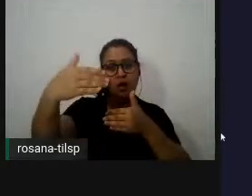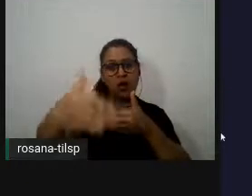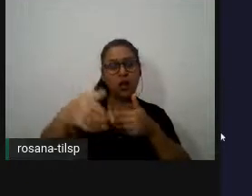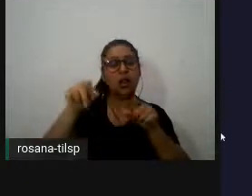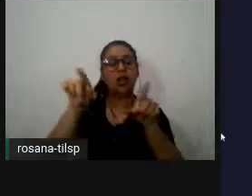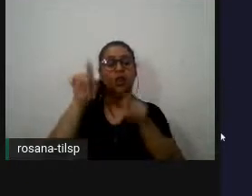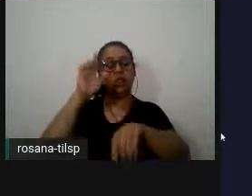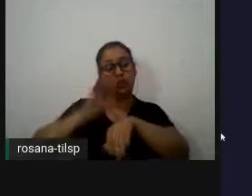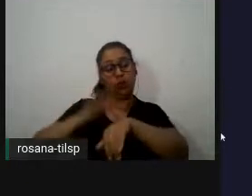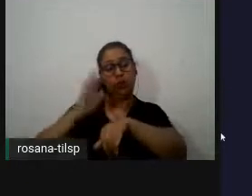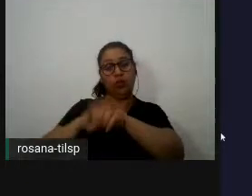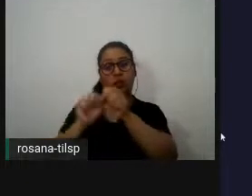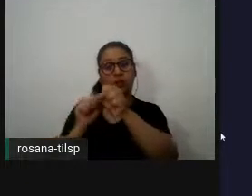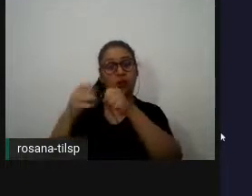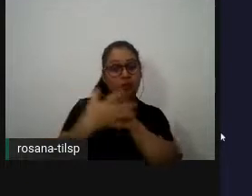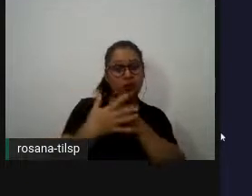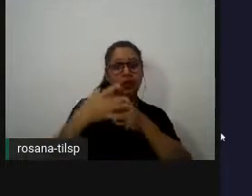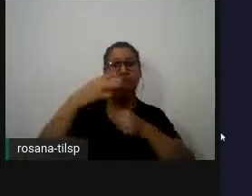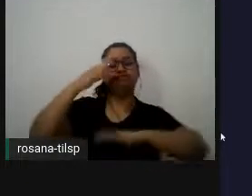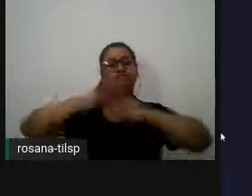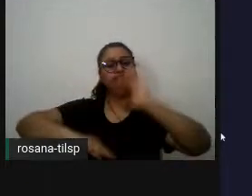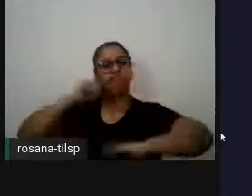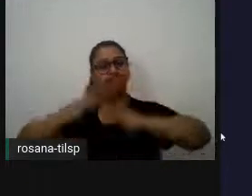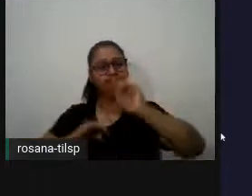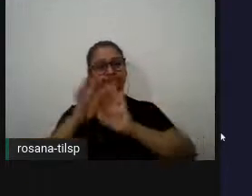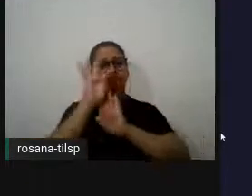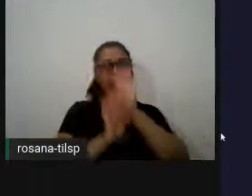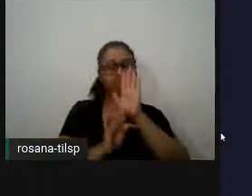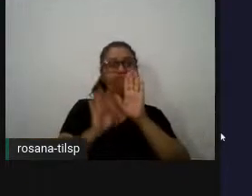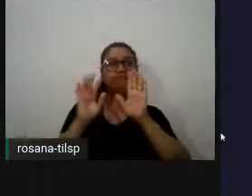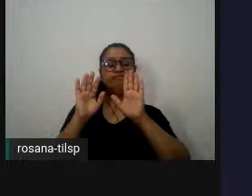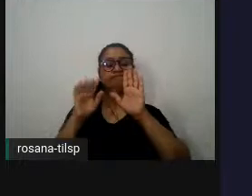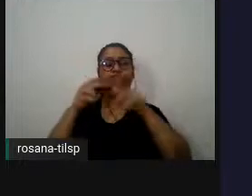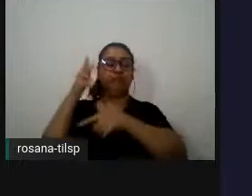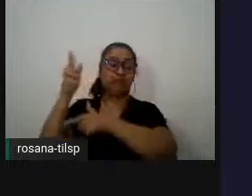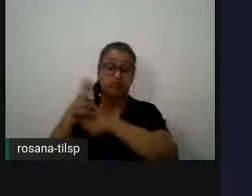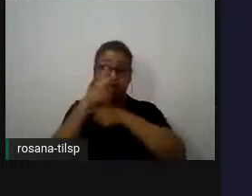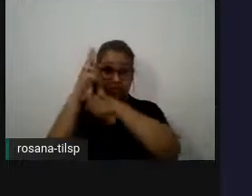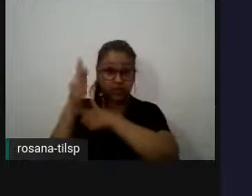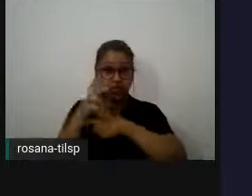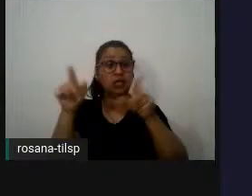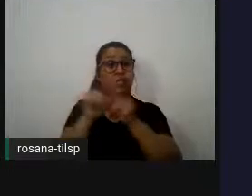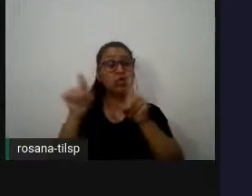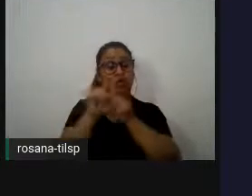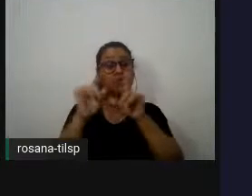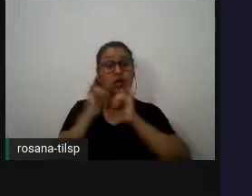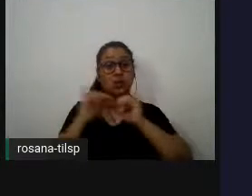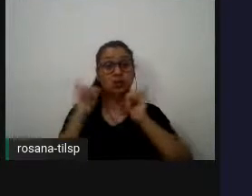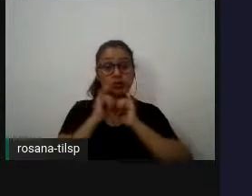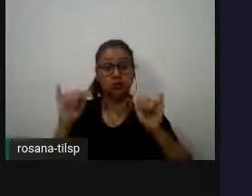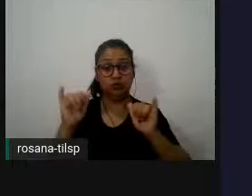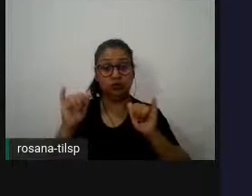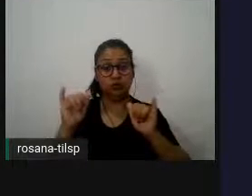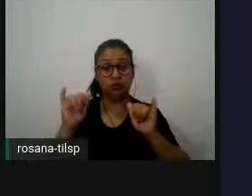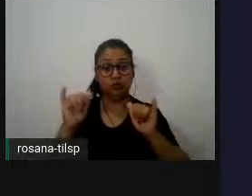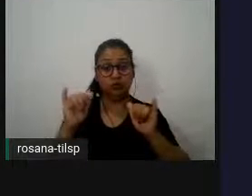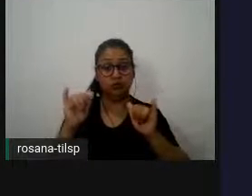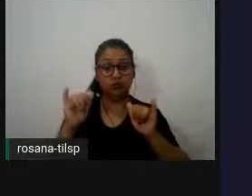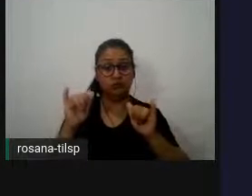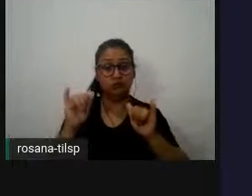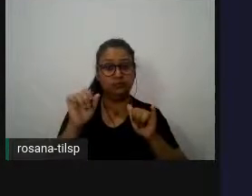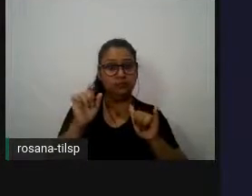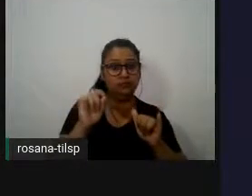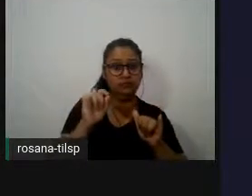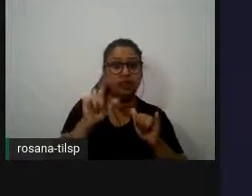dos textos que foram construídos e transmitidos nós percebemos e aqui estou com um problema ok já está a